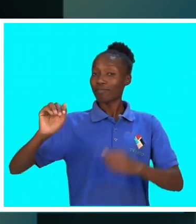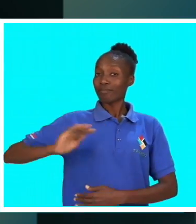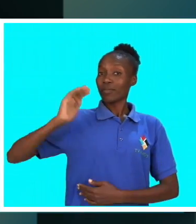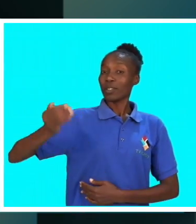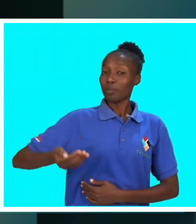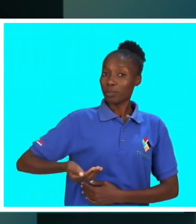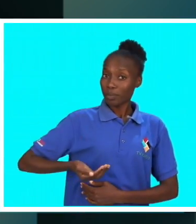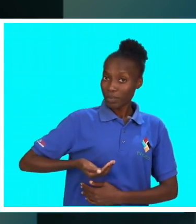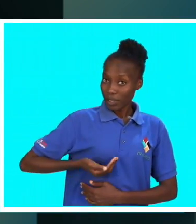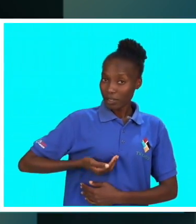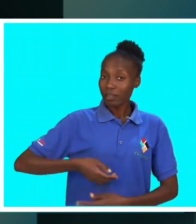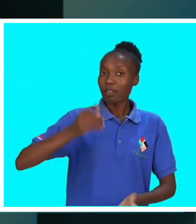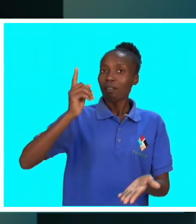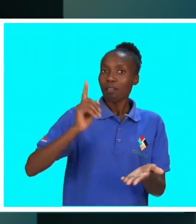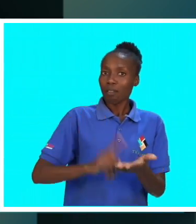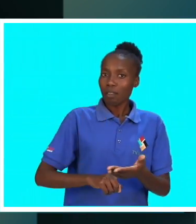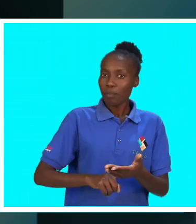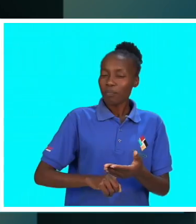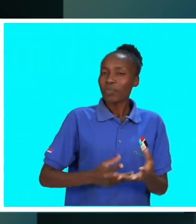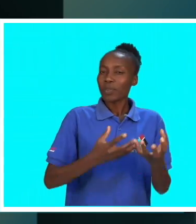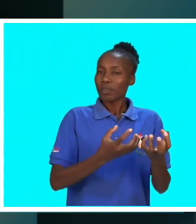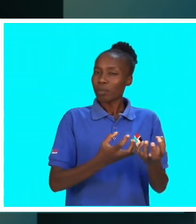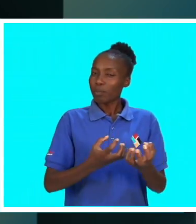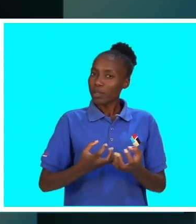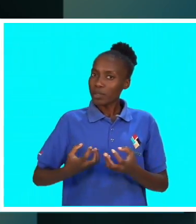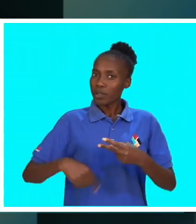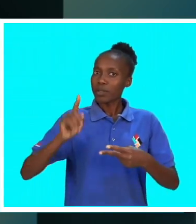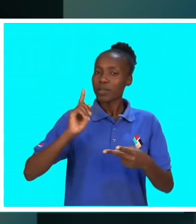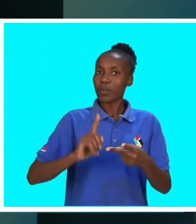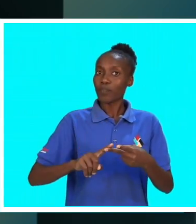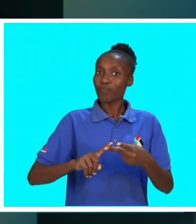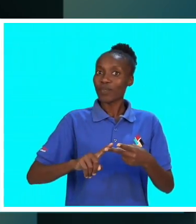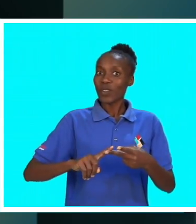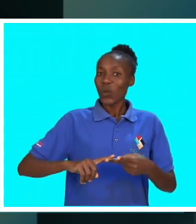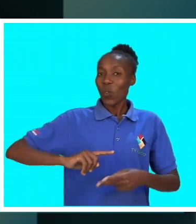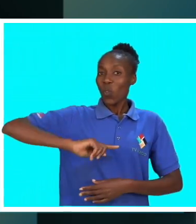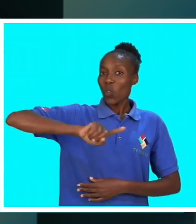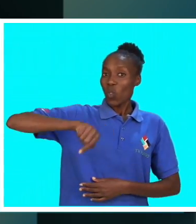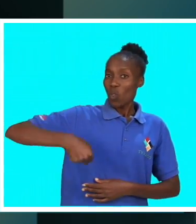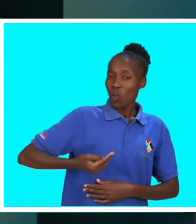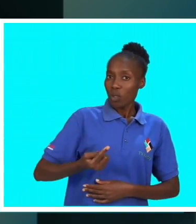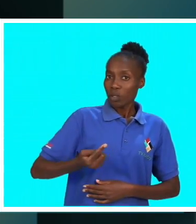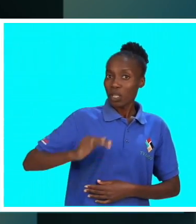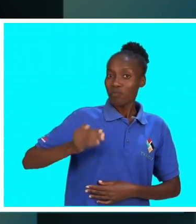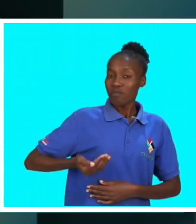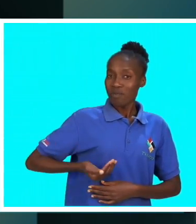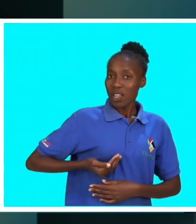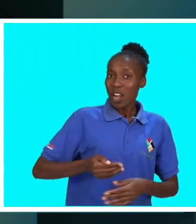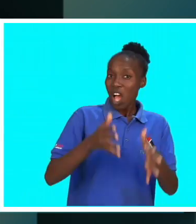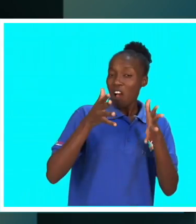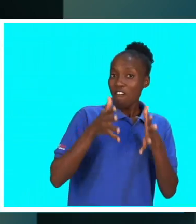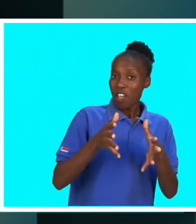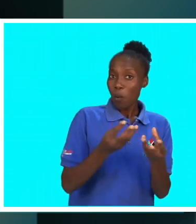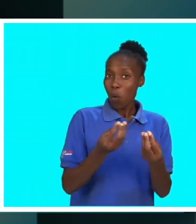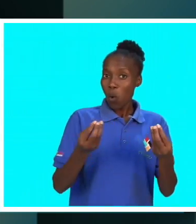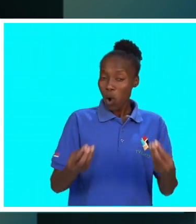é uma necessidade da revolução, condição da sua